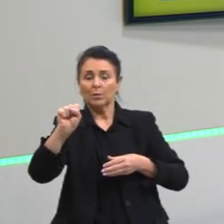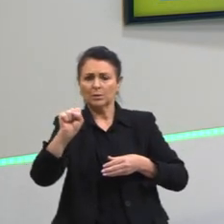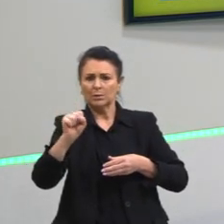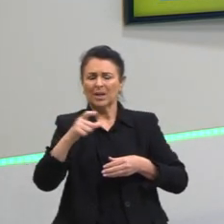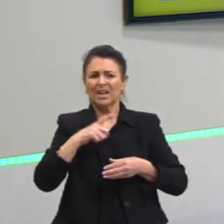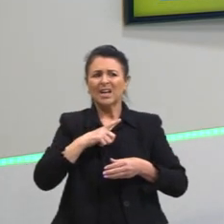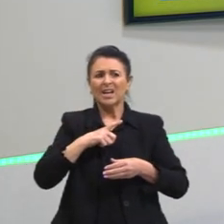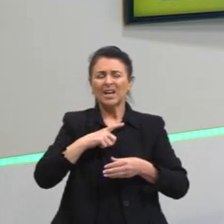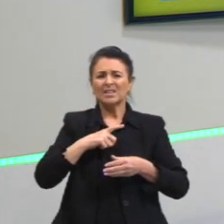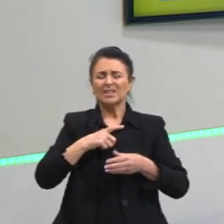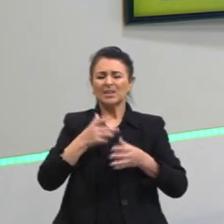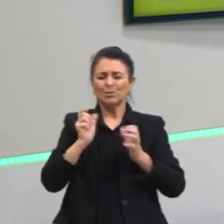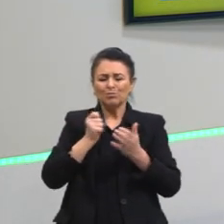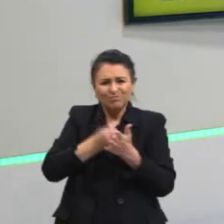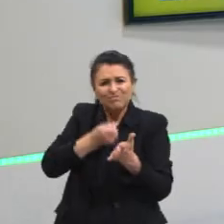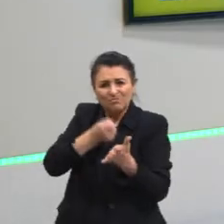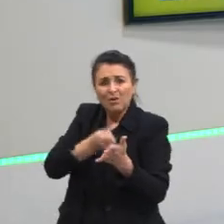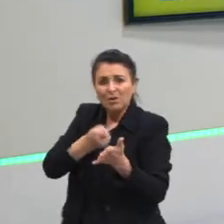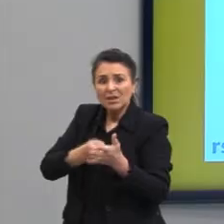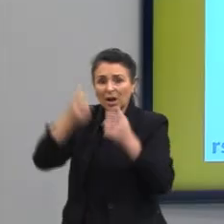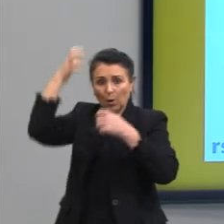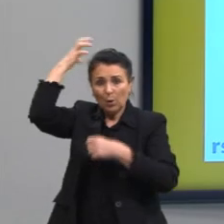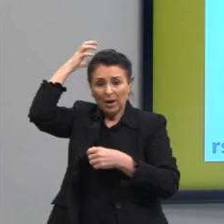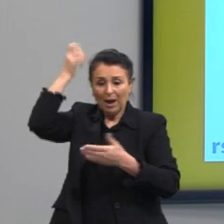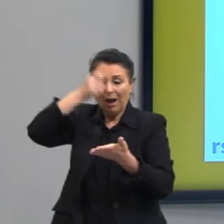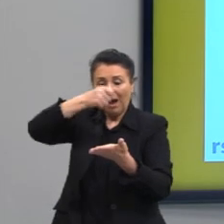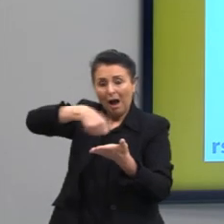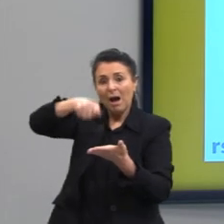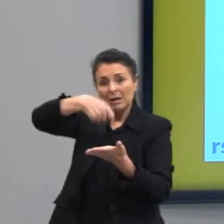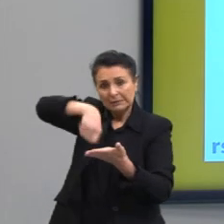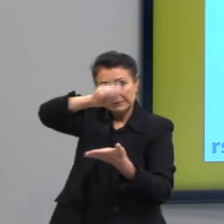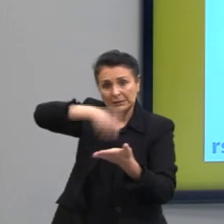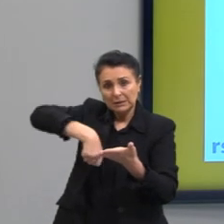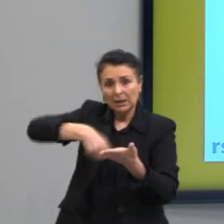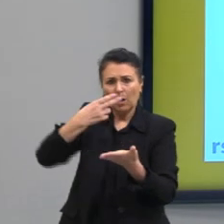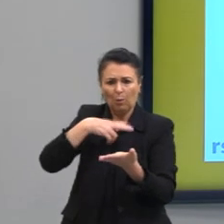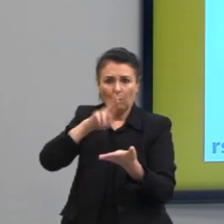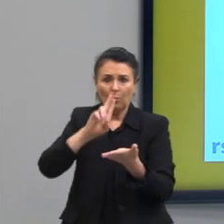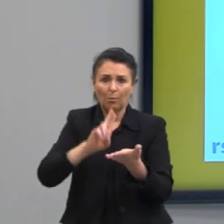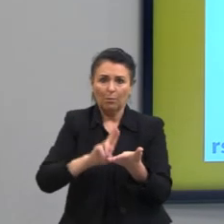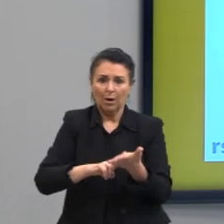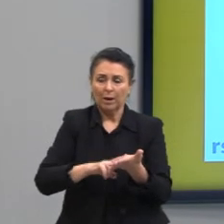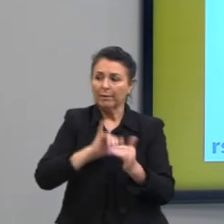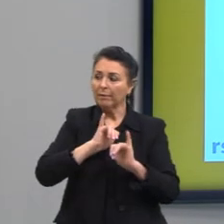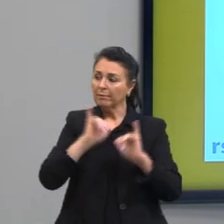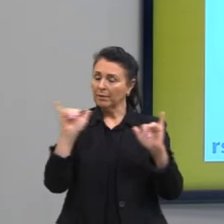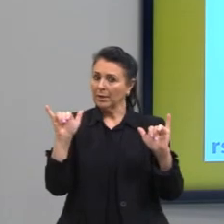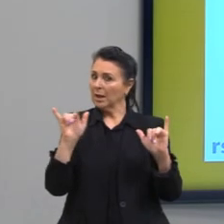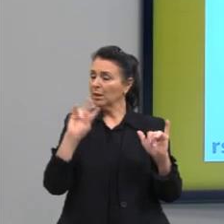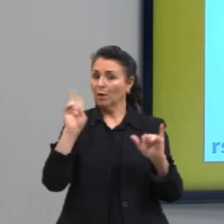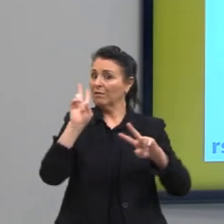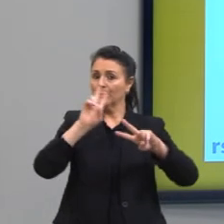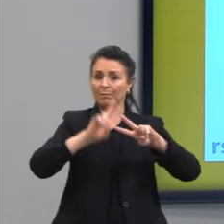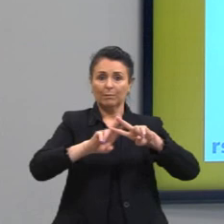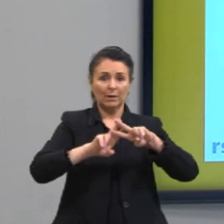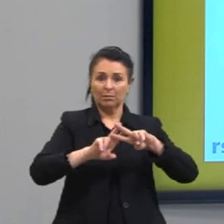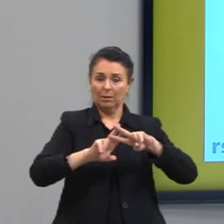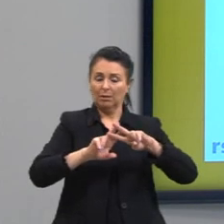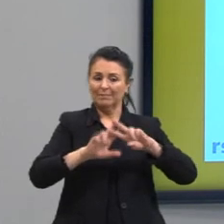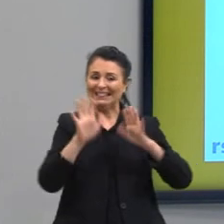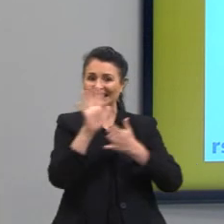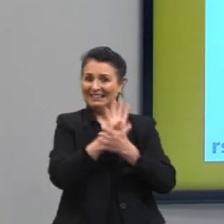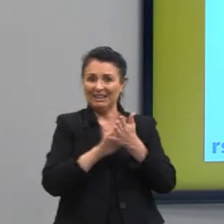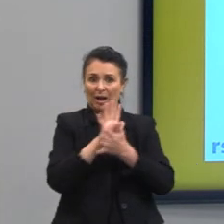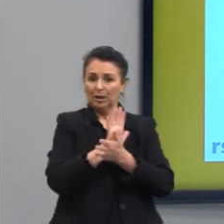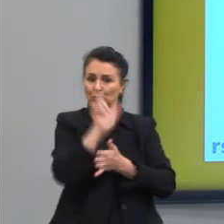conseguiram forçar o rei a assinar a Magna Carta, que dizia que ele não ia prender nobres, não ia prender pessoas sem ter um motivo,